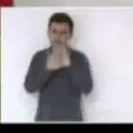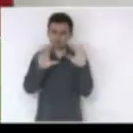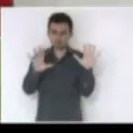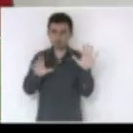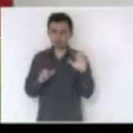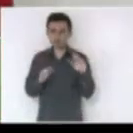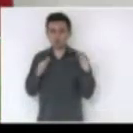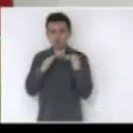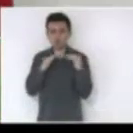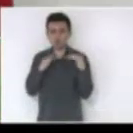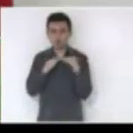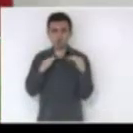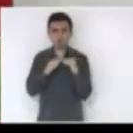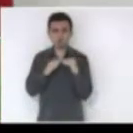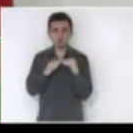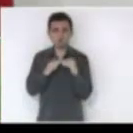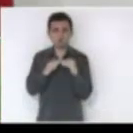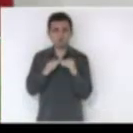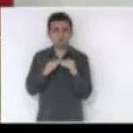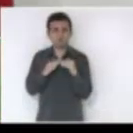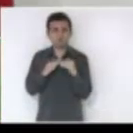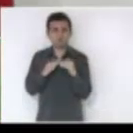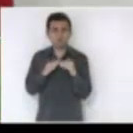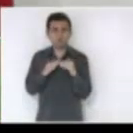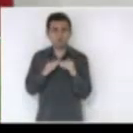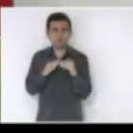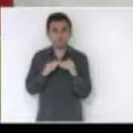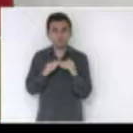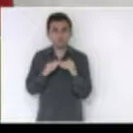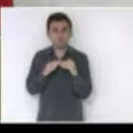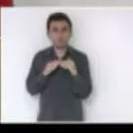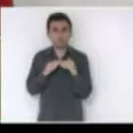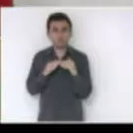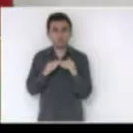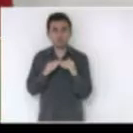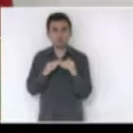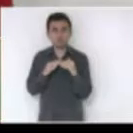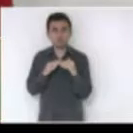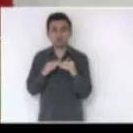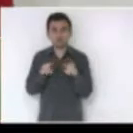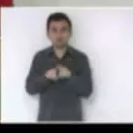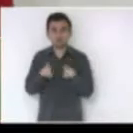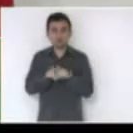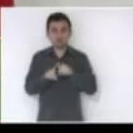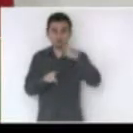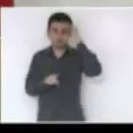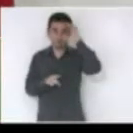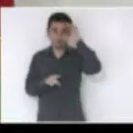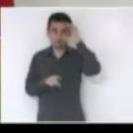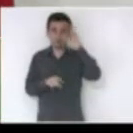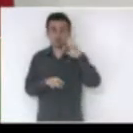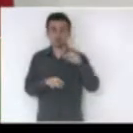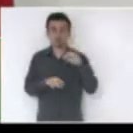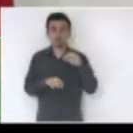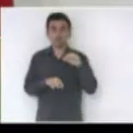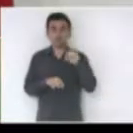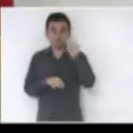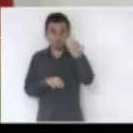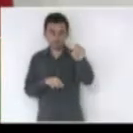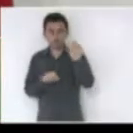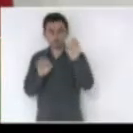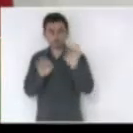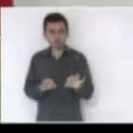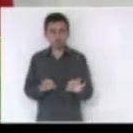concordo e pegando a esteira do deputado Coruja o deputado Natalino também tem